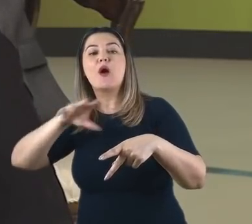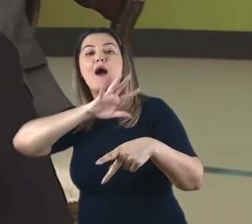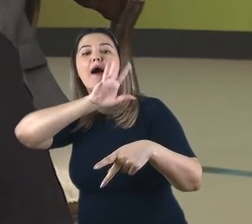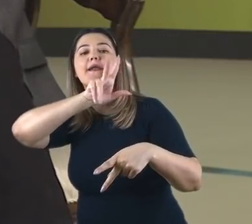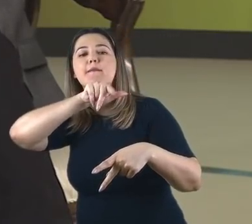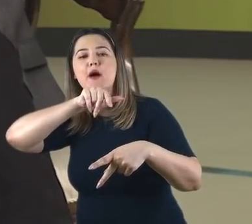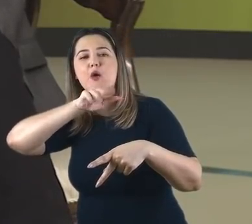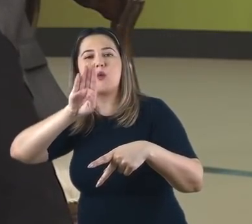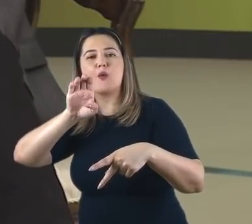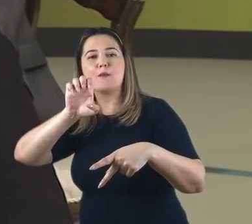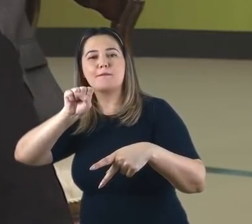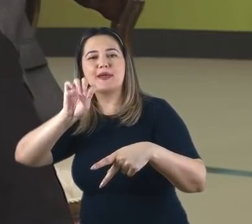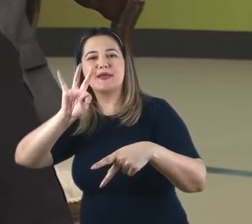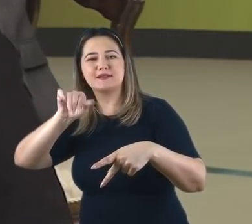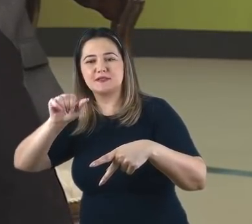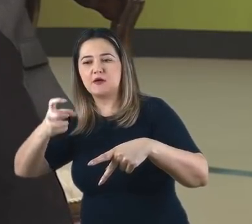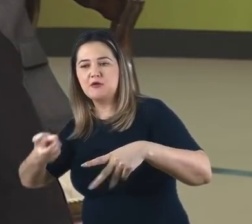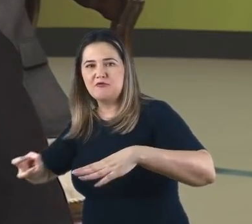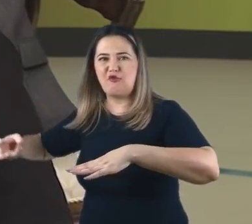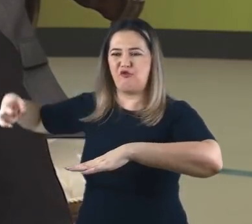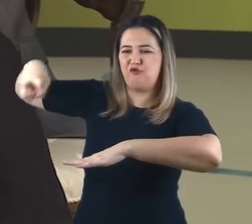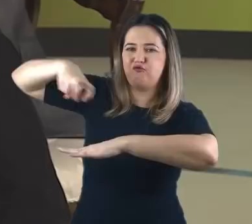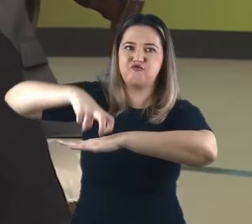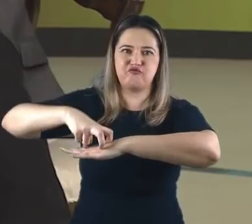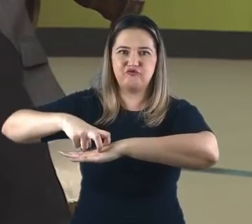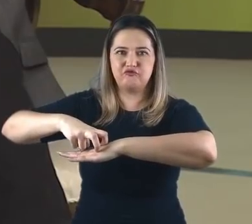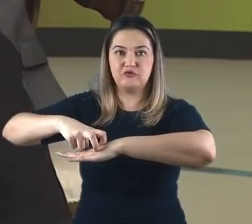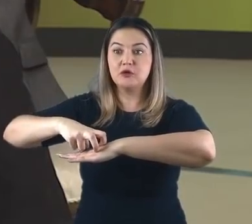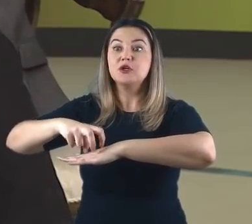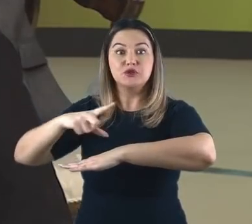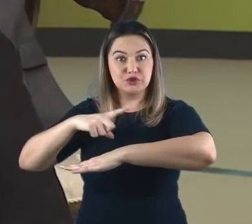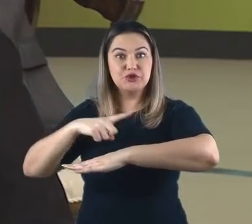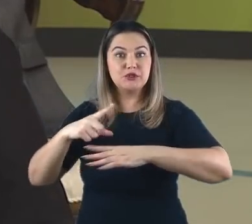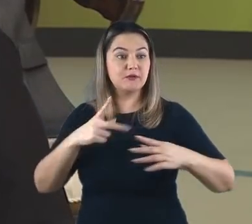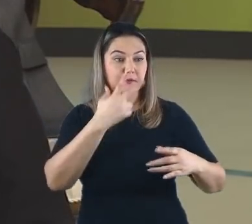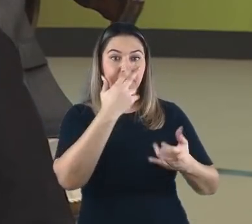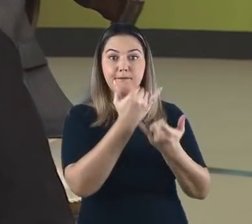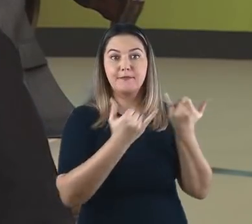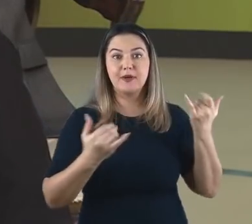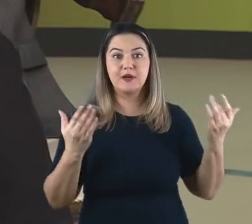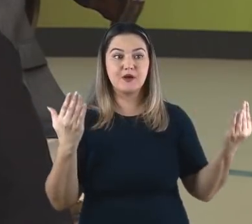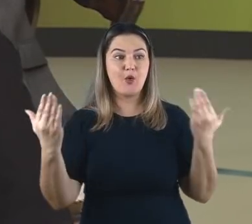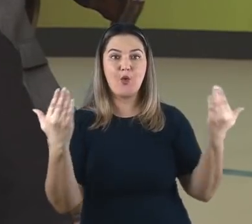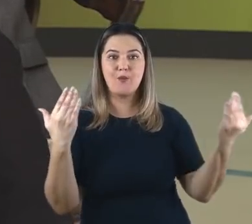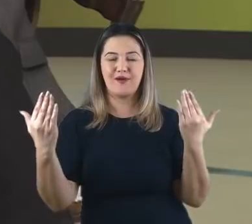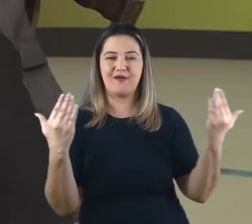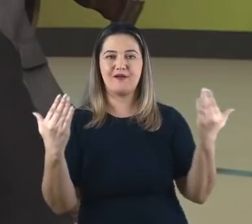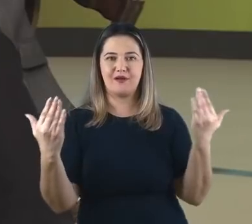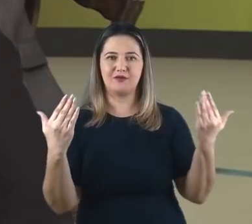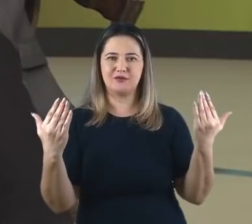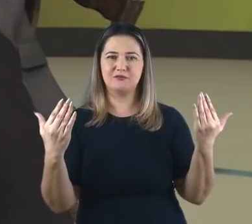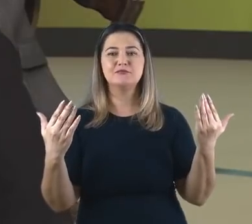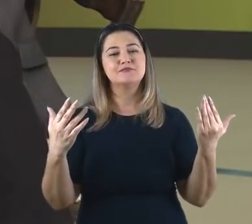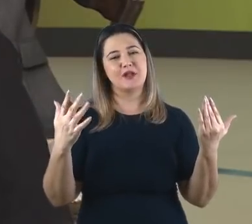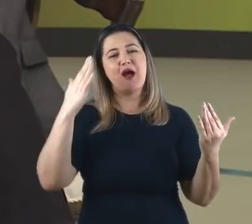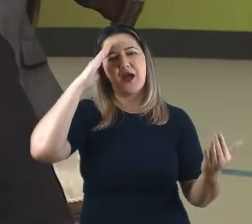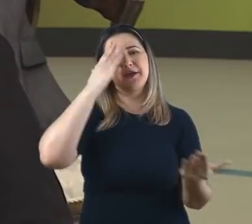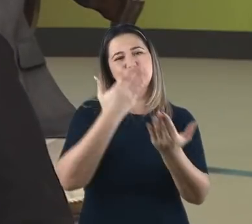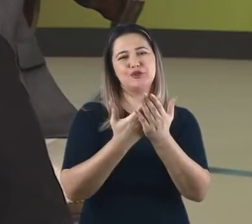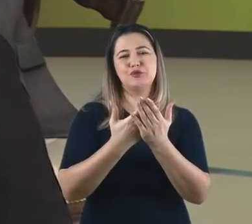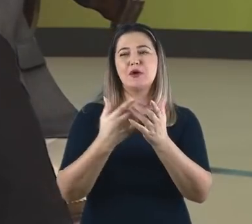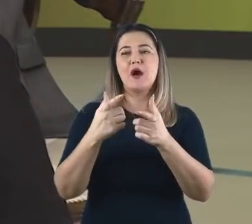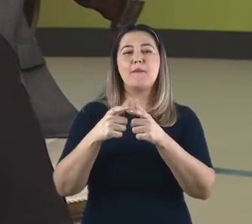não fosse apenas uma ideia sua, como eu falei, mas, quem sabe, boa parte da igreja cristã primitiva também pensava assim.